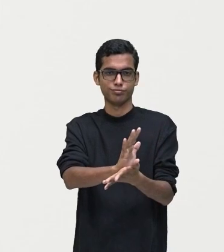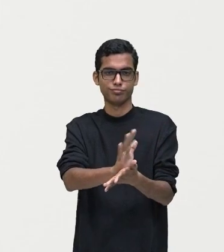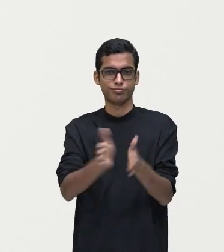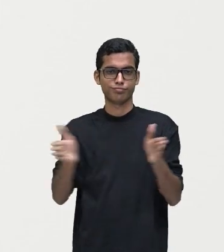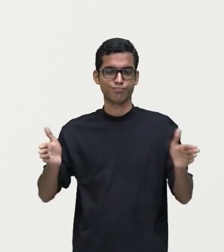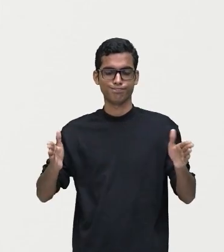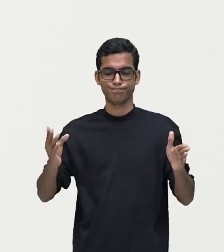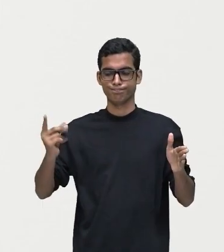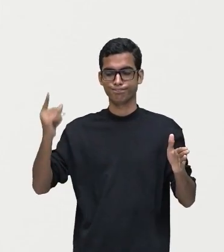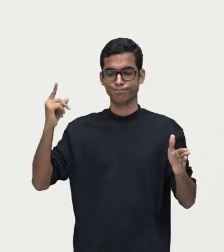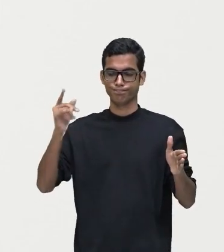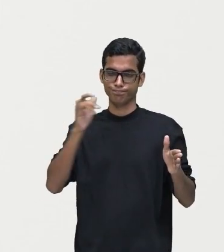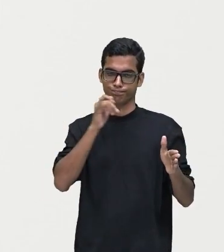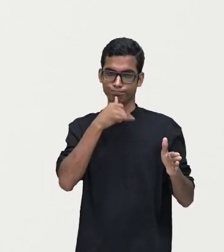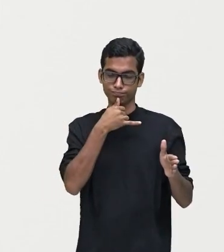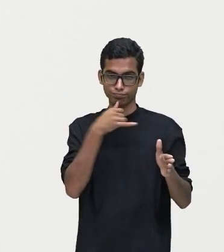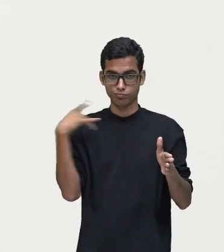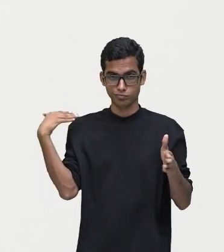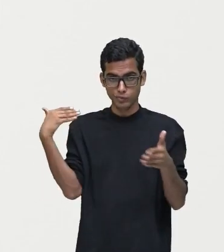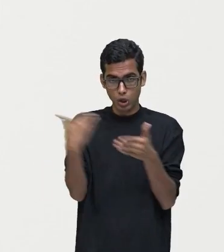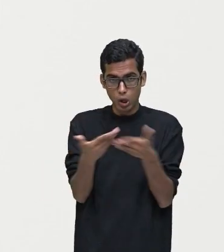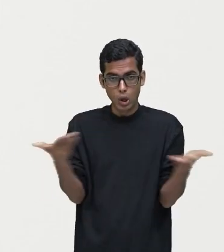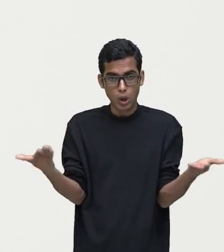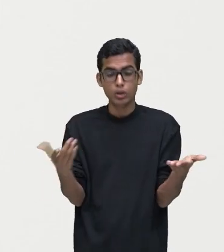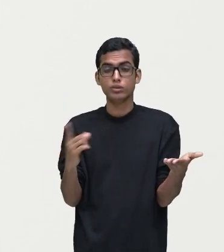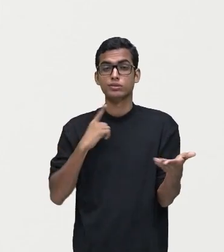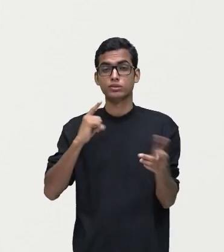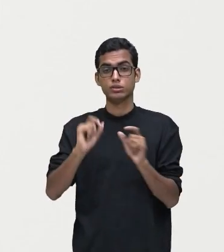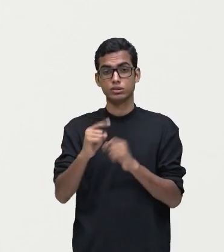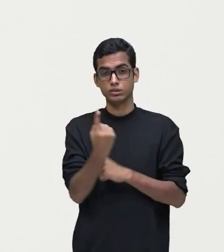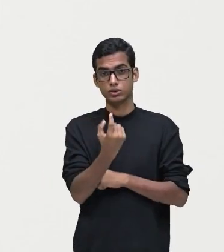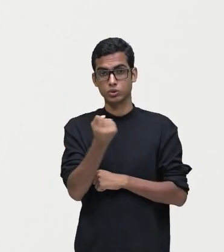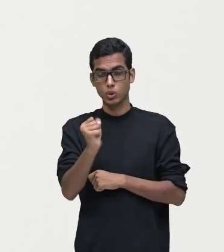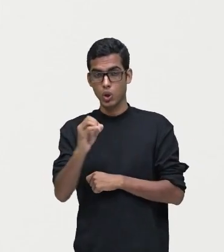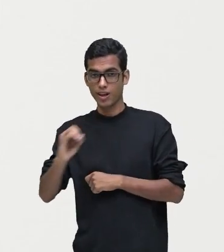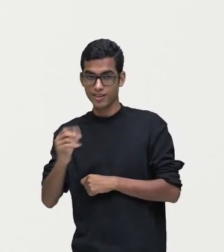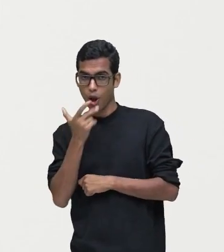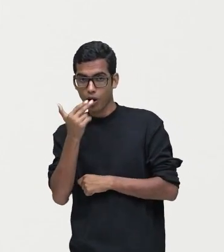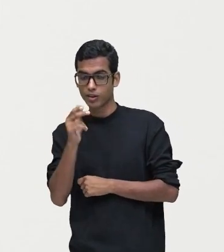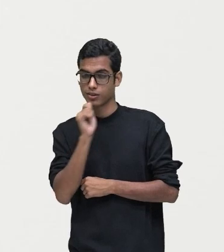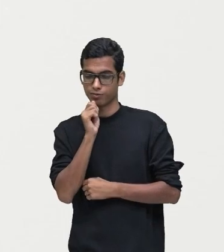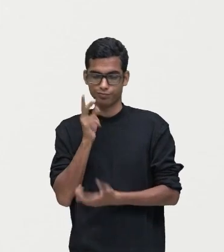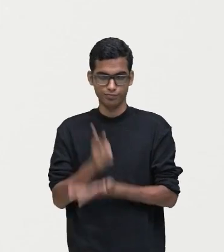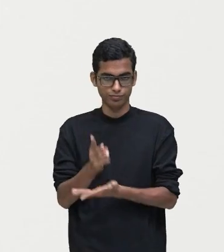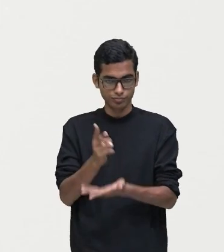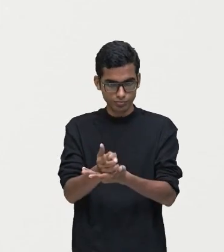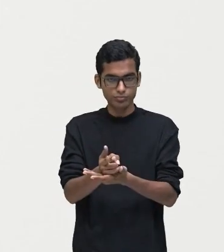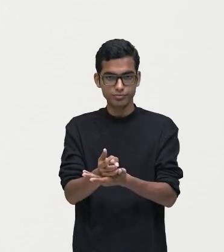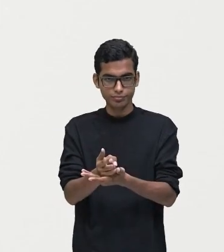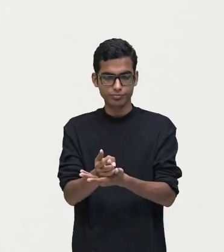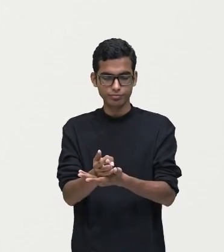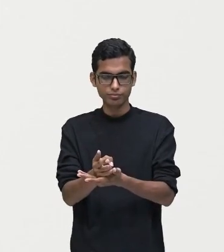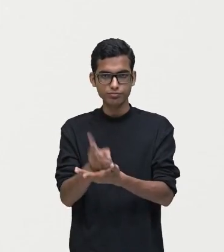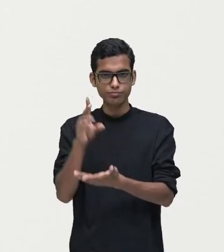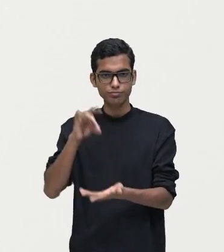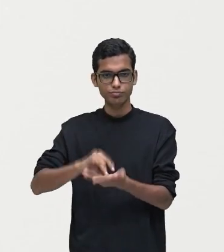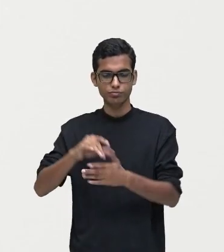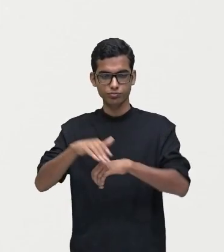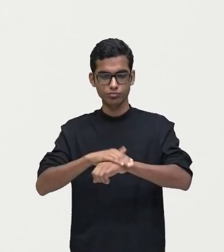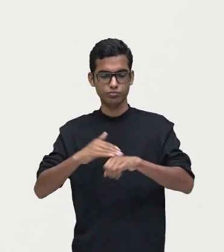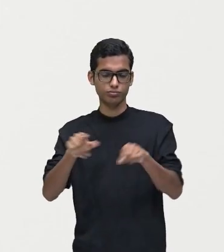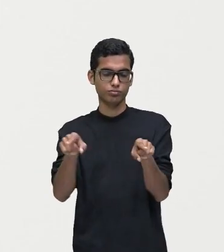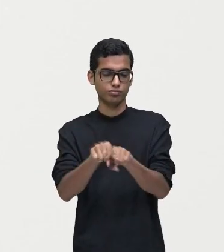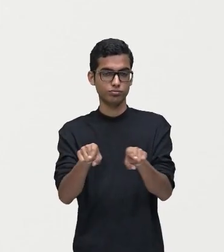certo? Infelizmente, e hoje a gente tem 180 delas, que ainda sobrevivem, que ainda são faladas.